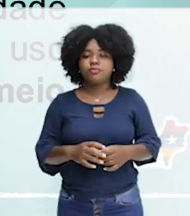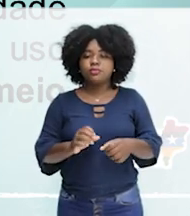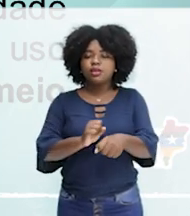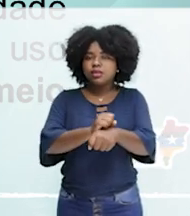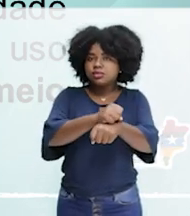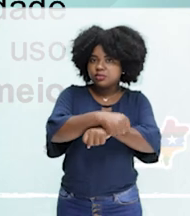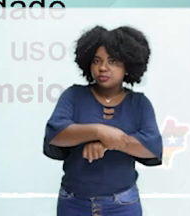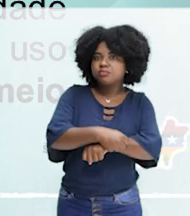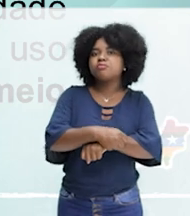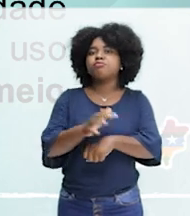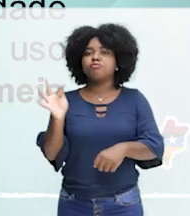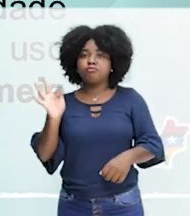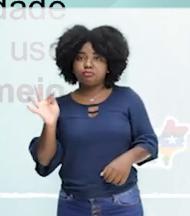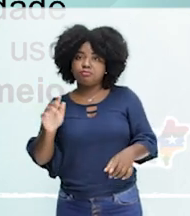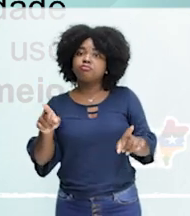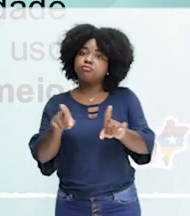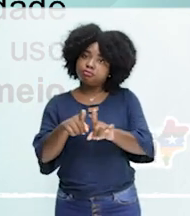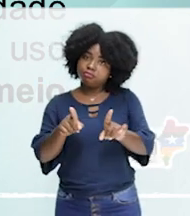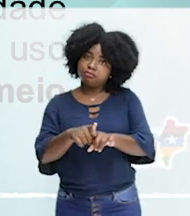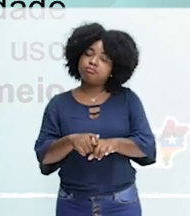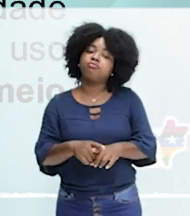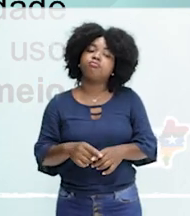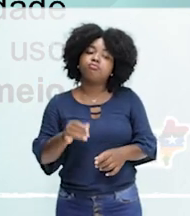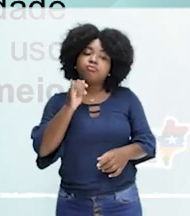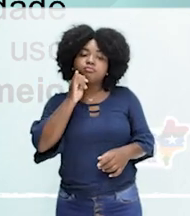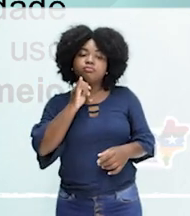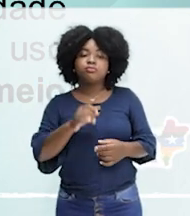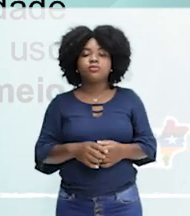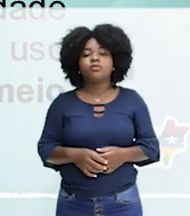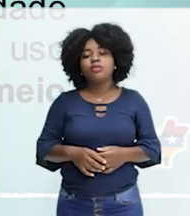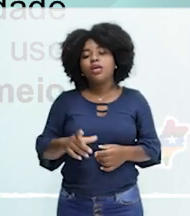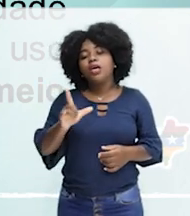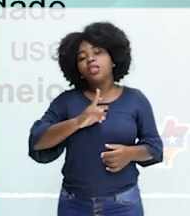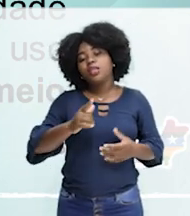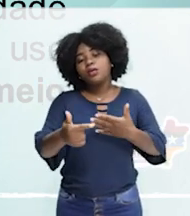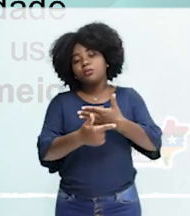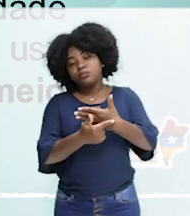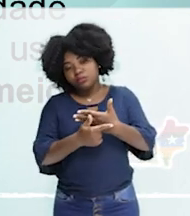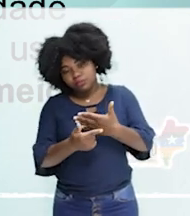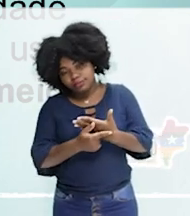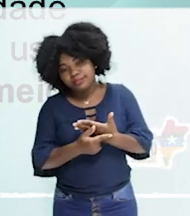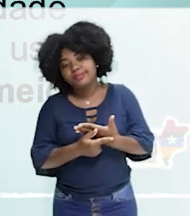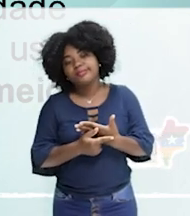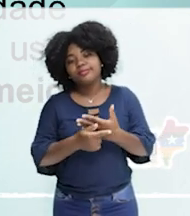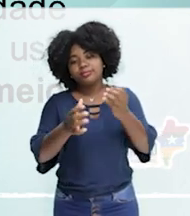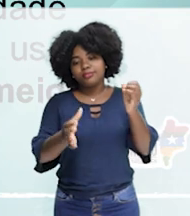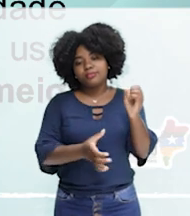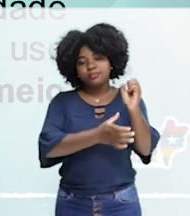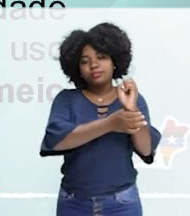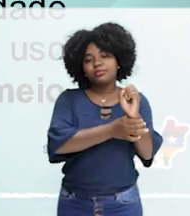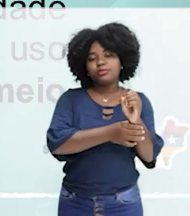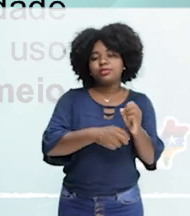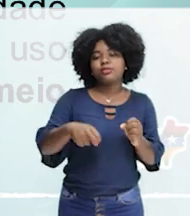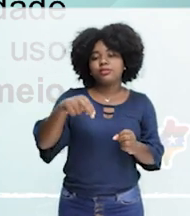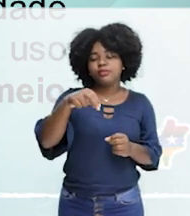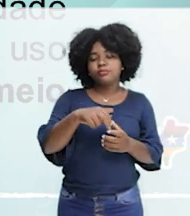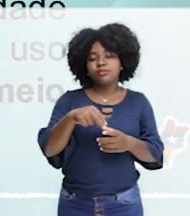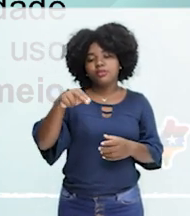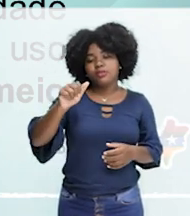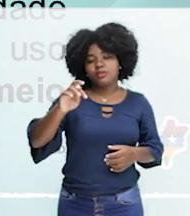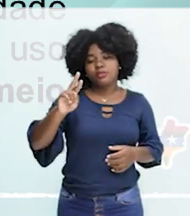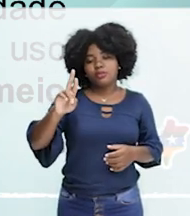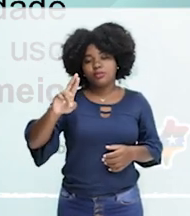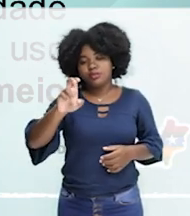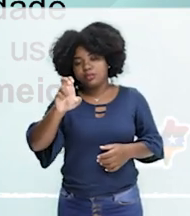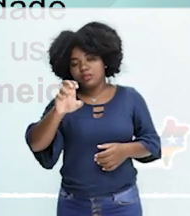federais são autarquias. Tem como principal missão, qual é a missão do IBAMA? Proteger a natureza, garantindo a qualidade